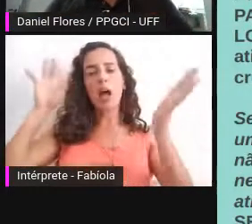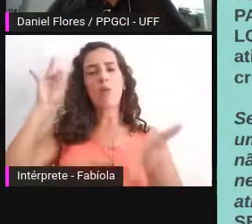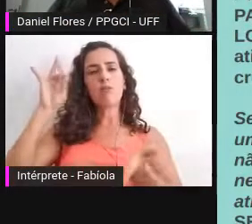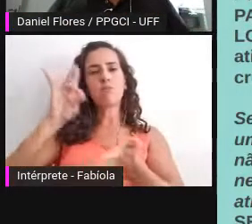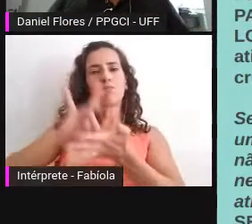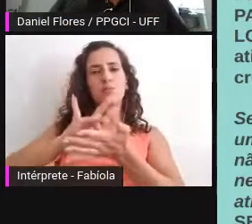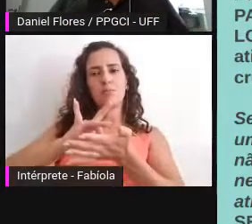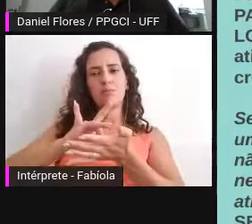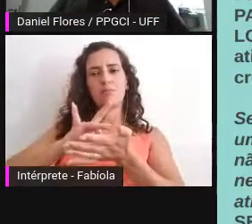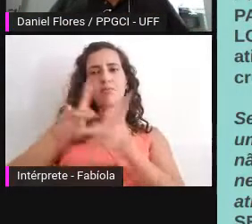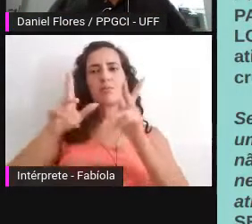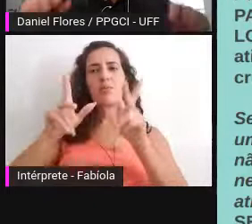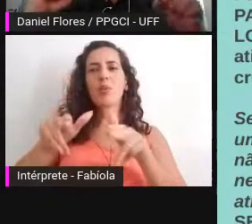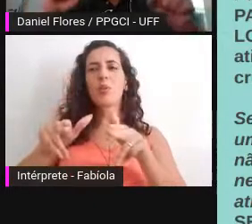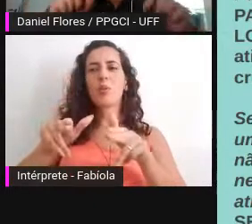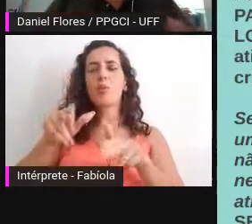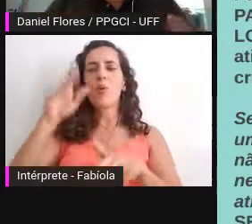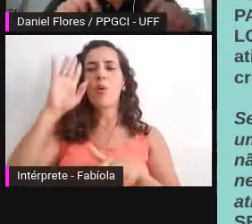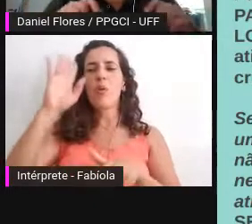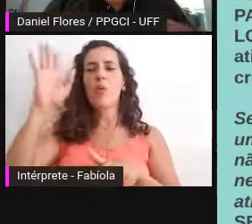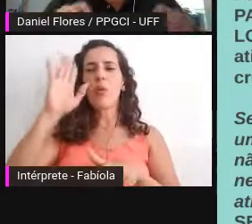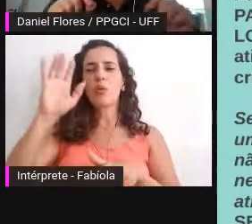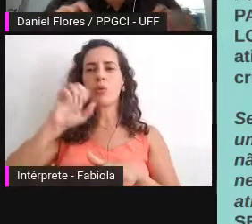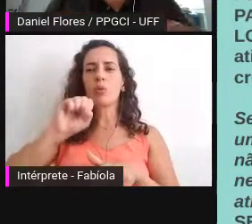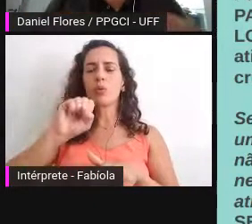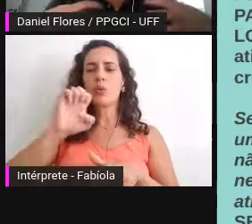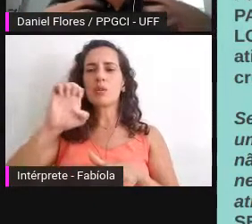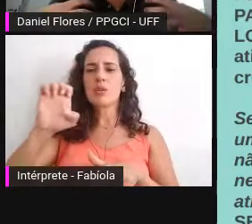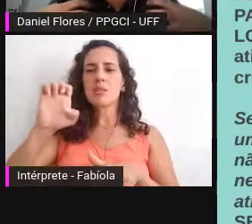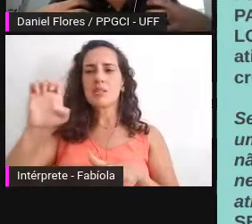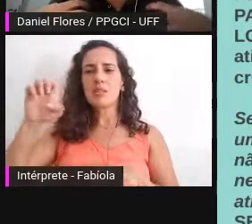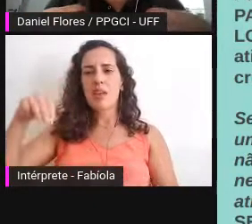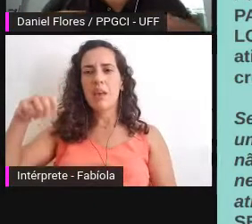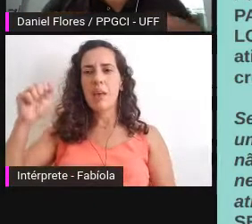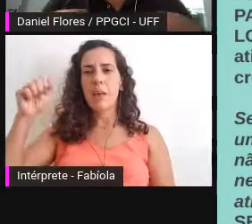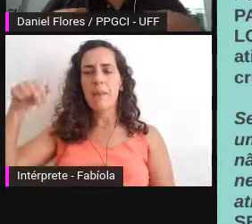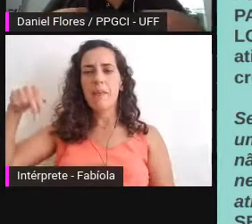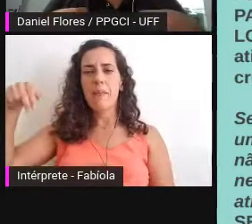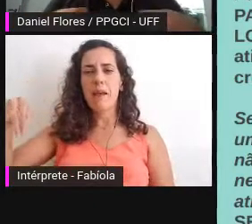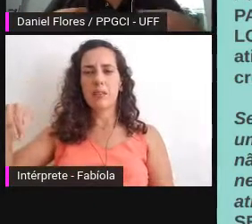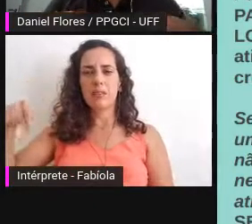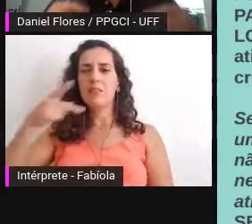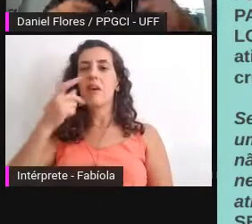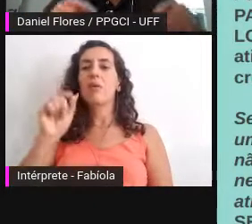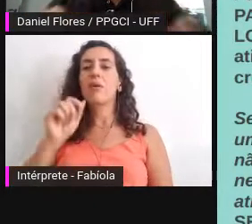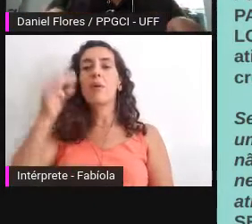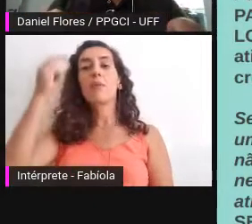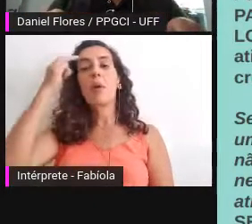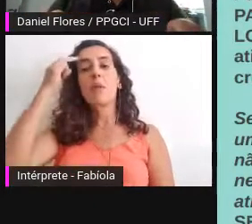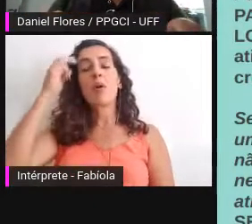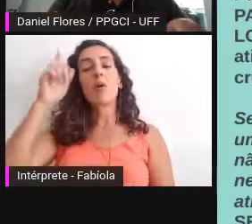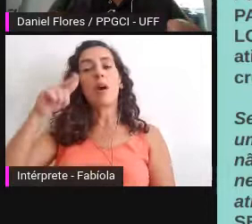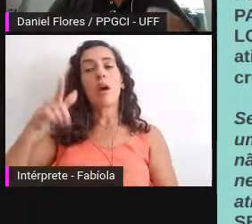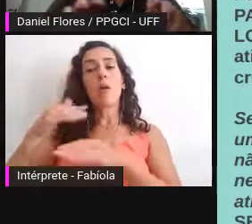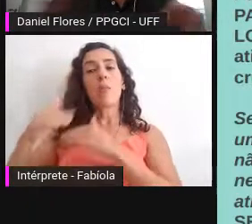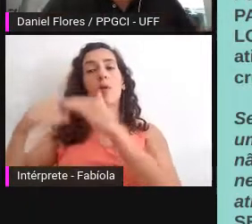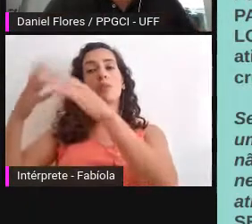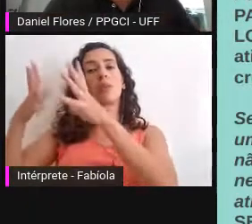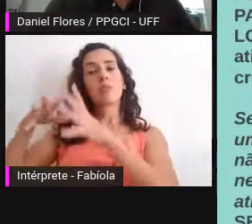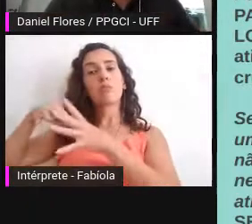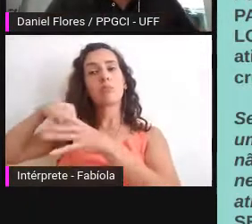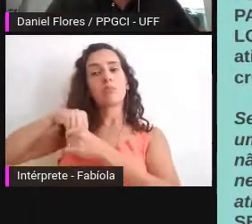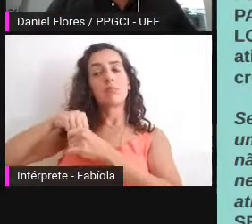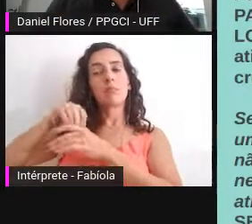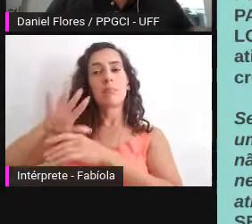jorna sima nos dizia a memória é basicamente um processo interno mas a projeção não se